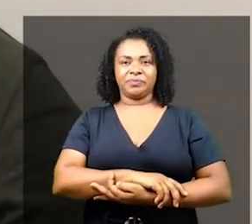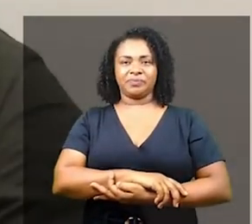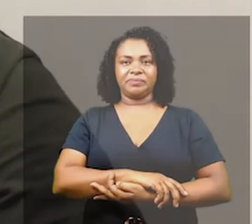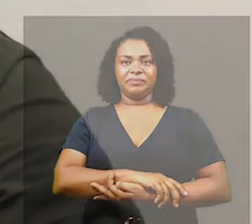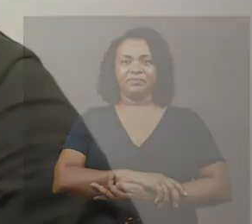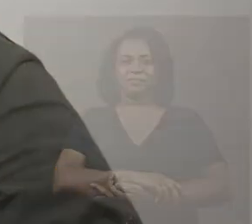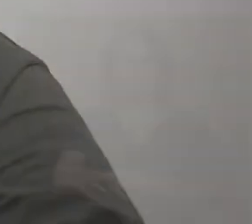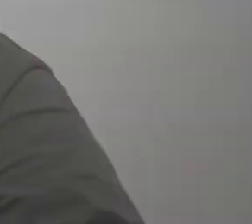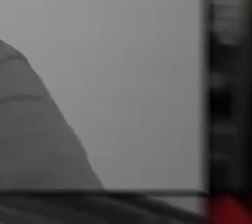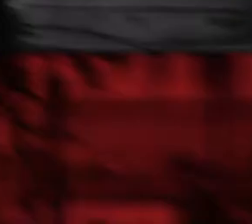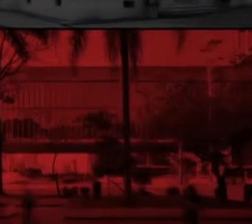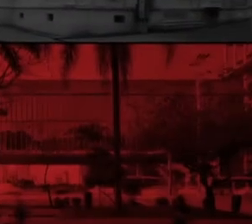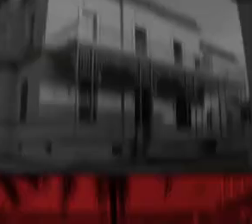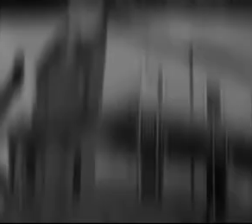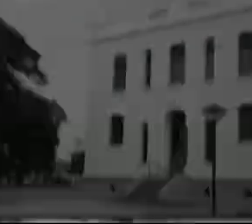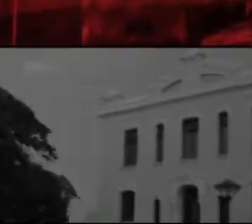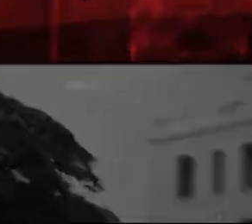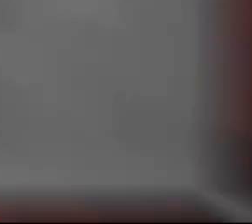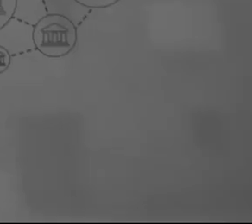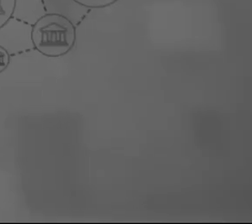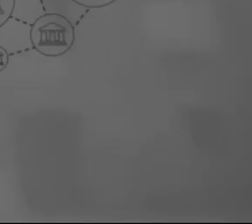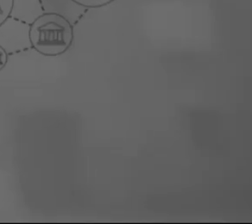Saravá. Obrigada.